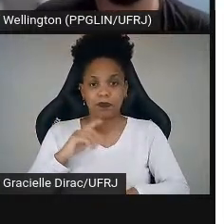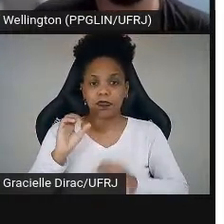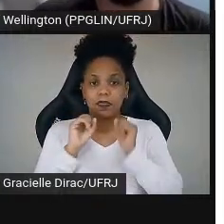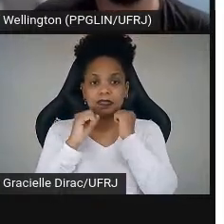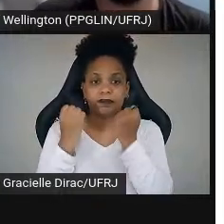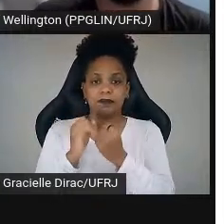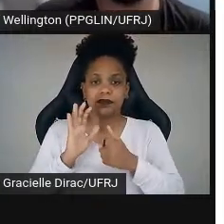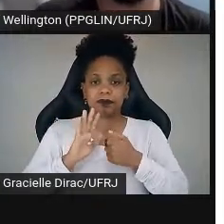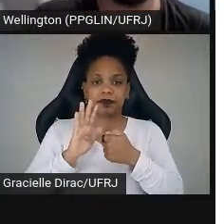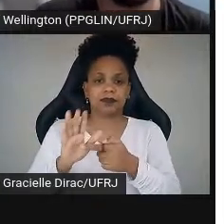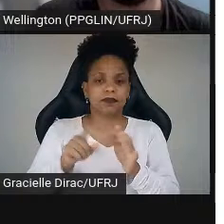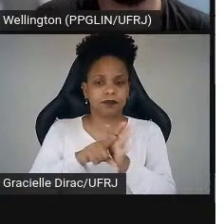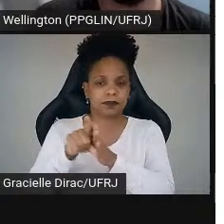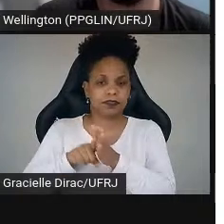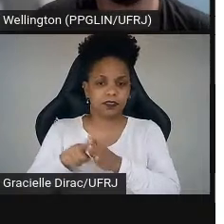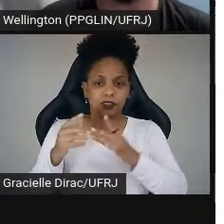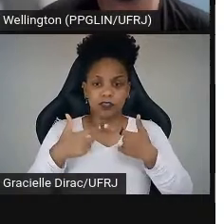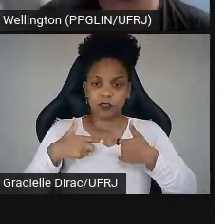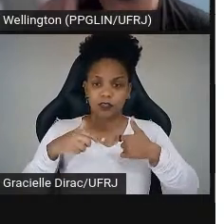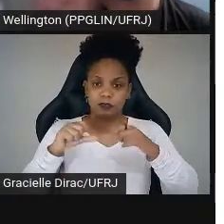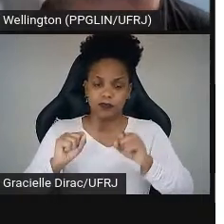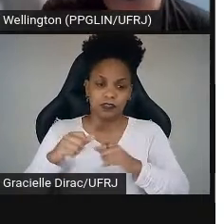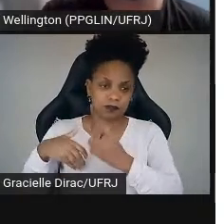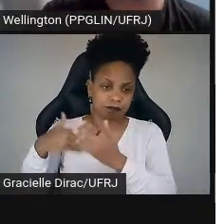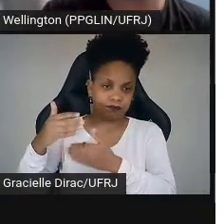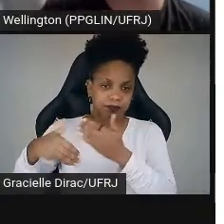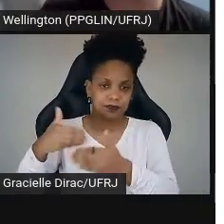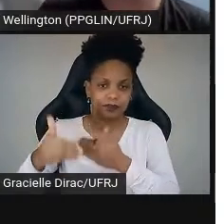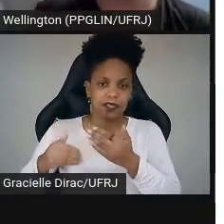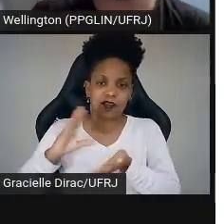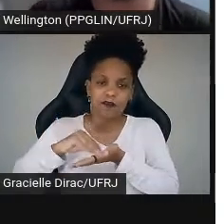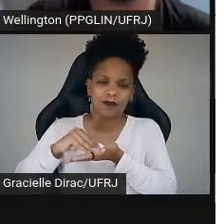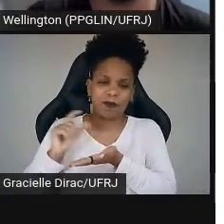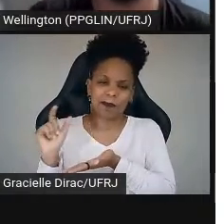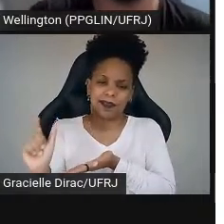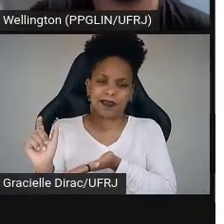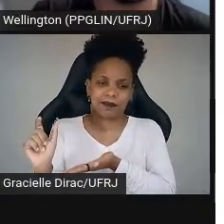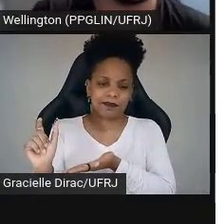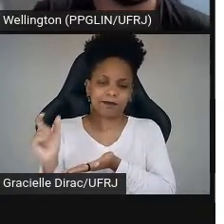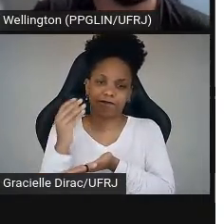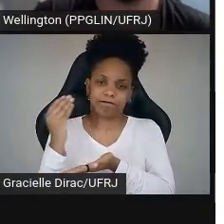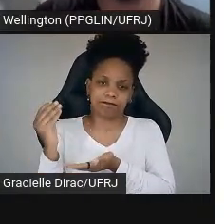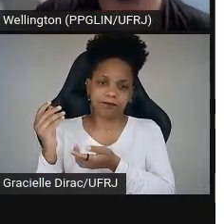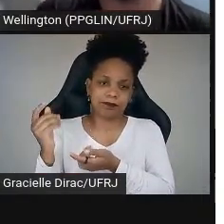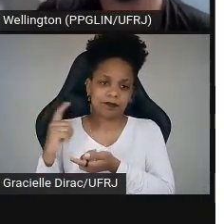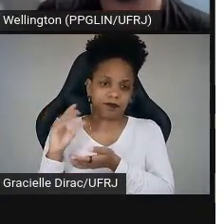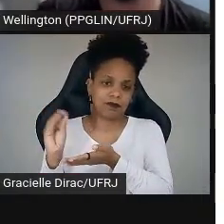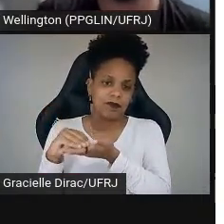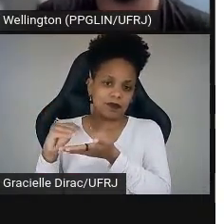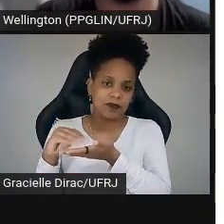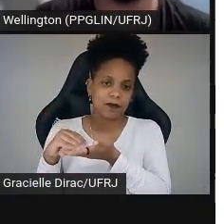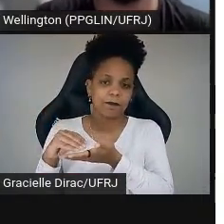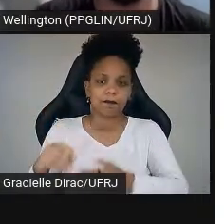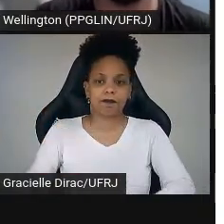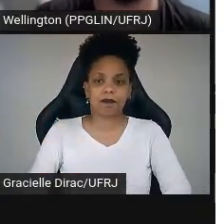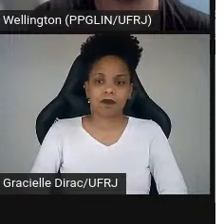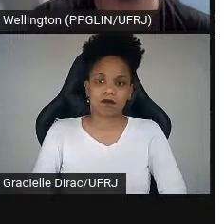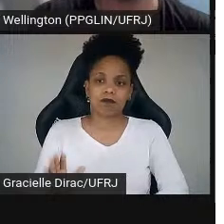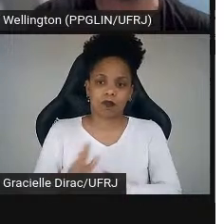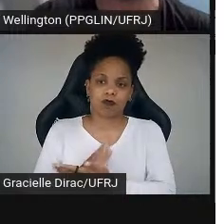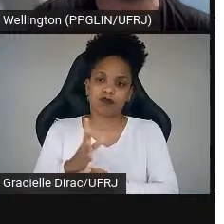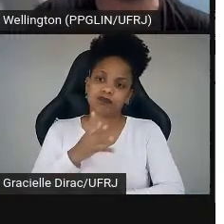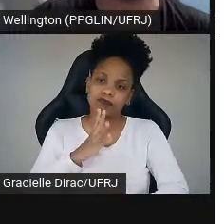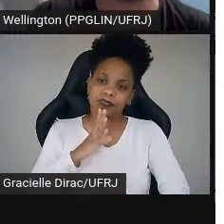Apresentação de Pesquisas Linguísticas em Andamento. Faltou a palavra linguísticas ali dentro do título, que é o CEPLA, que muitos de vocês já devem ter ouvido